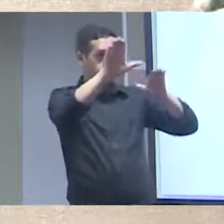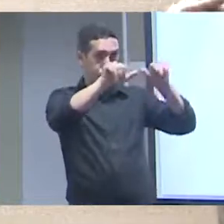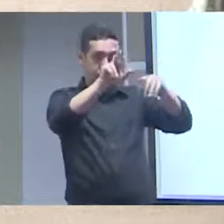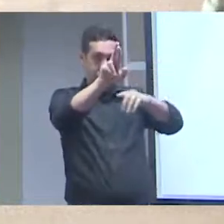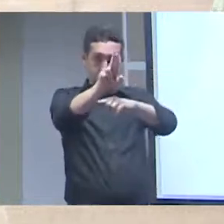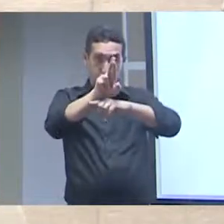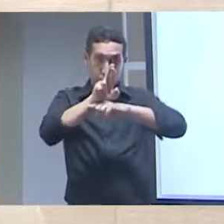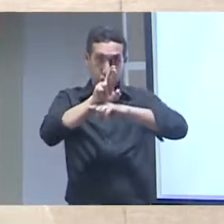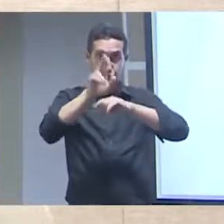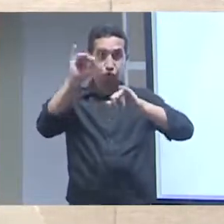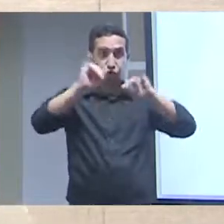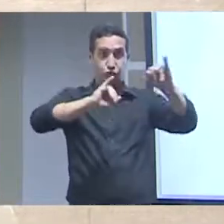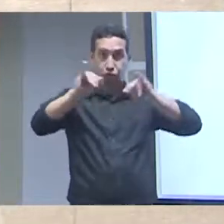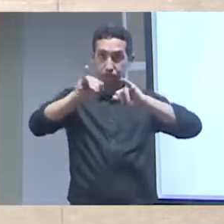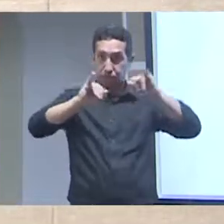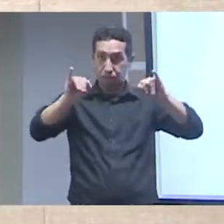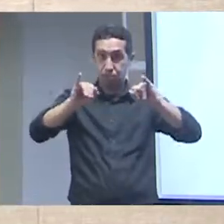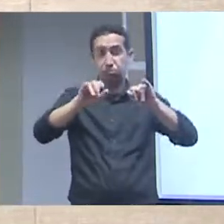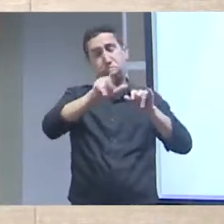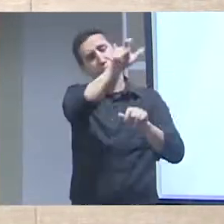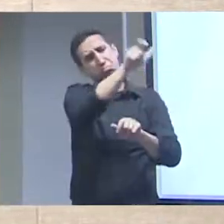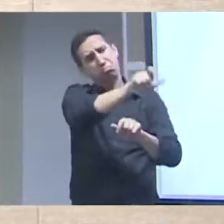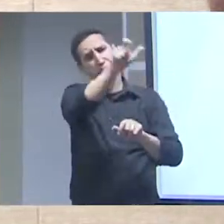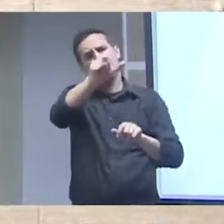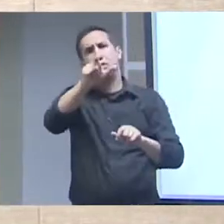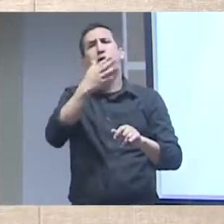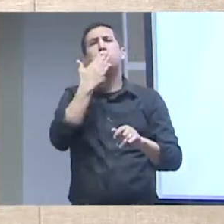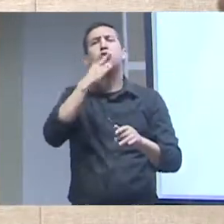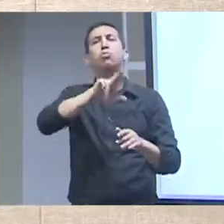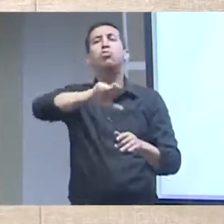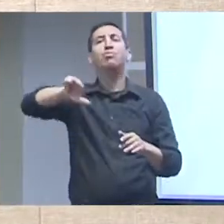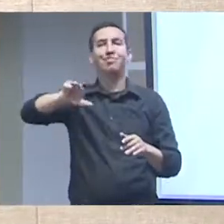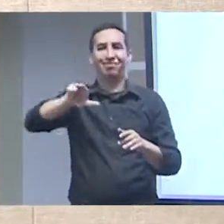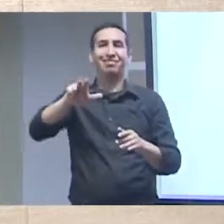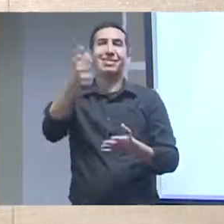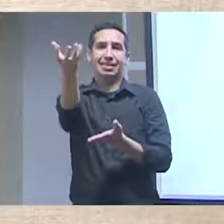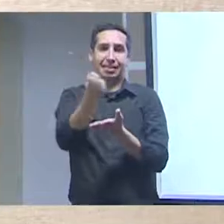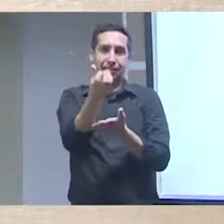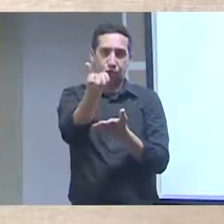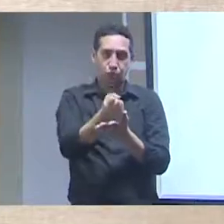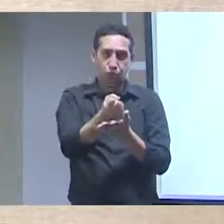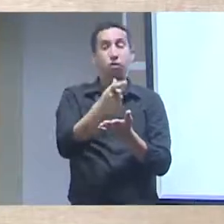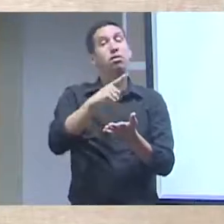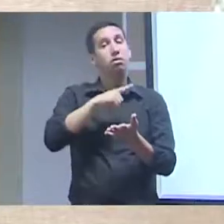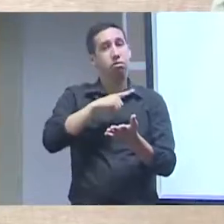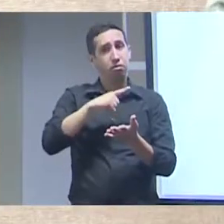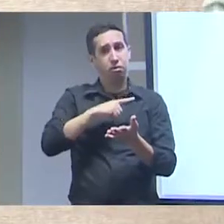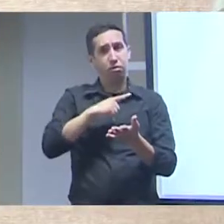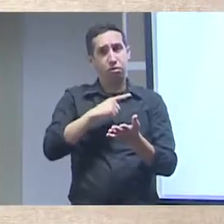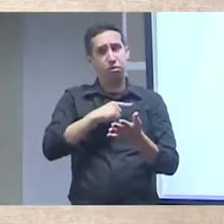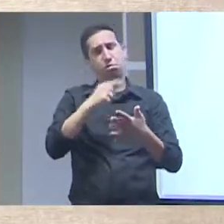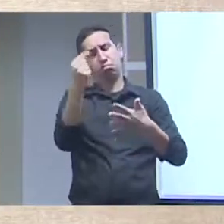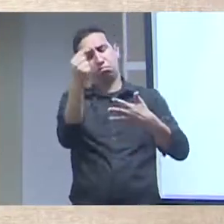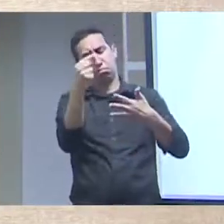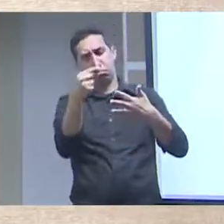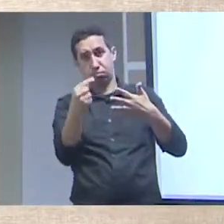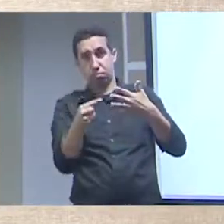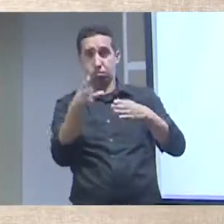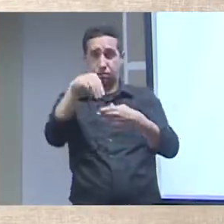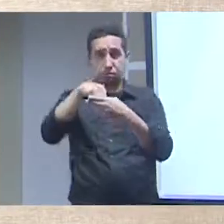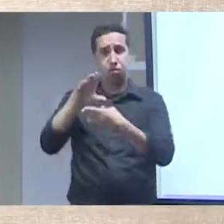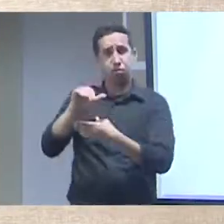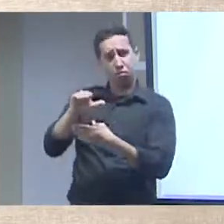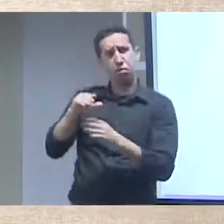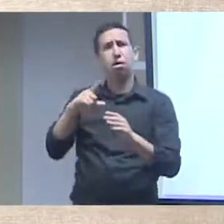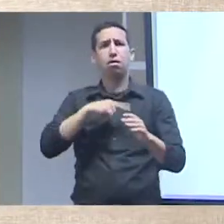ou produz. E aí, vamos chamar de recursos de informação esses diferentes, digamos assim, tipos